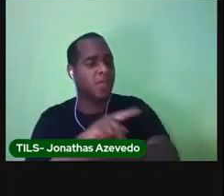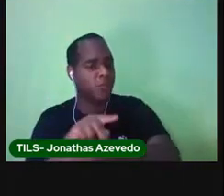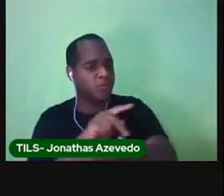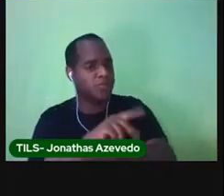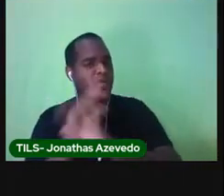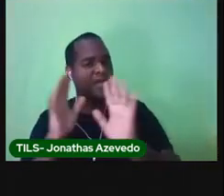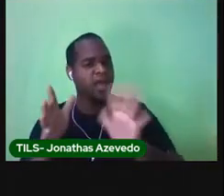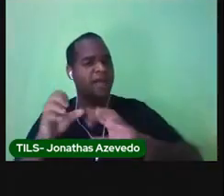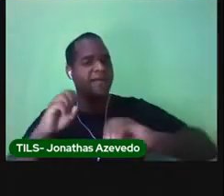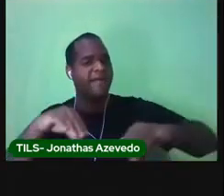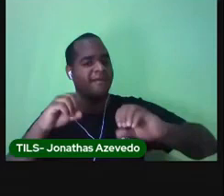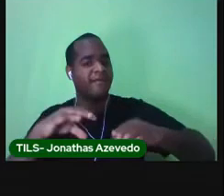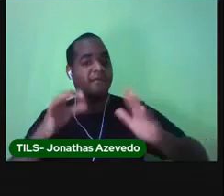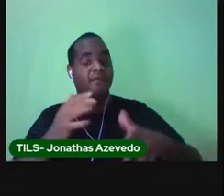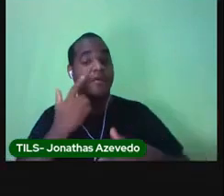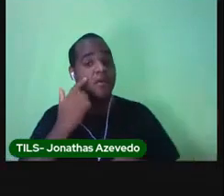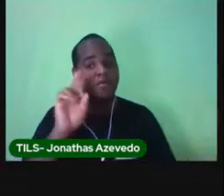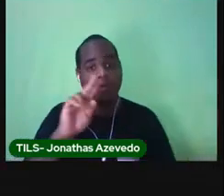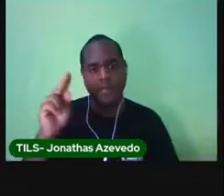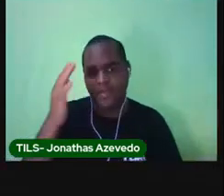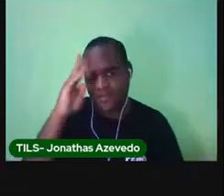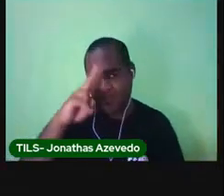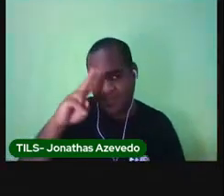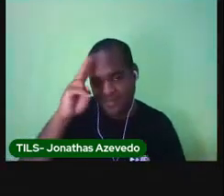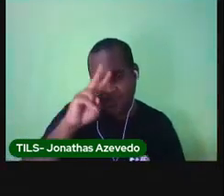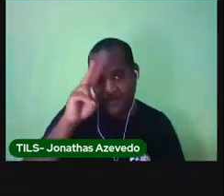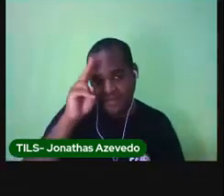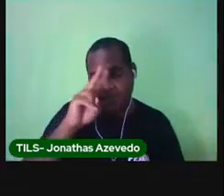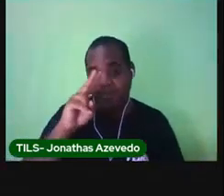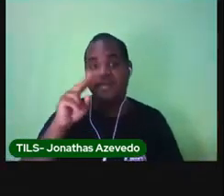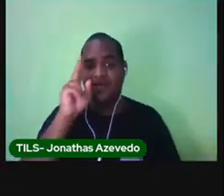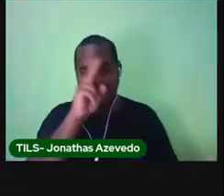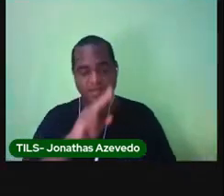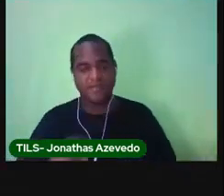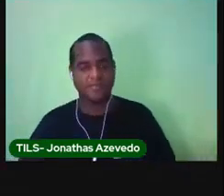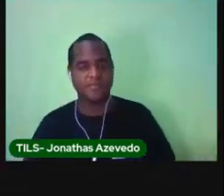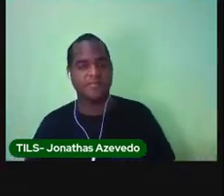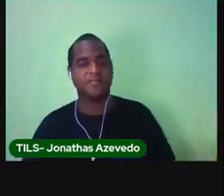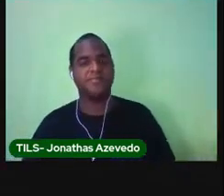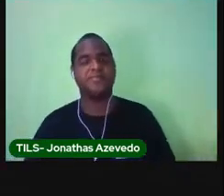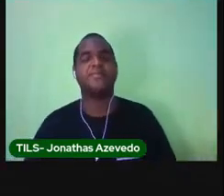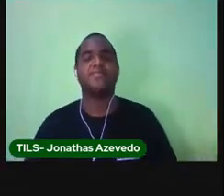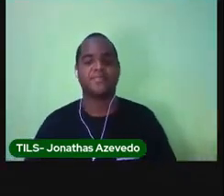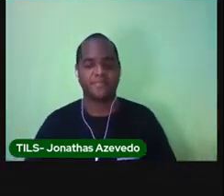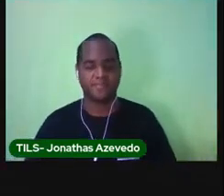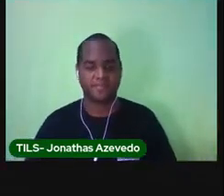você lembra do nome? Que tipo de texto é esse? Vamos lá?